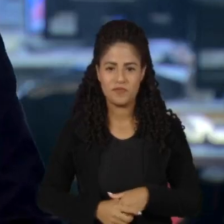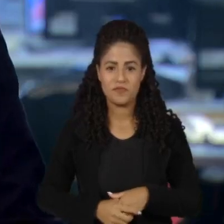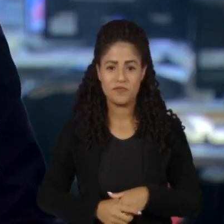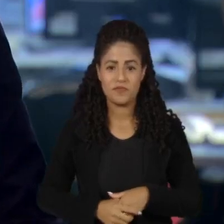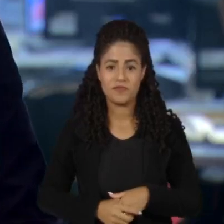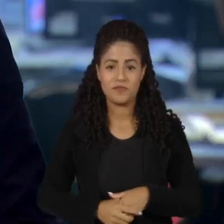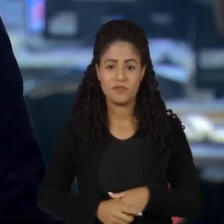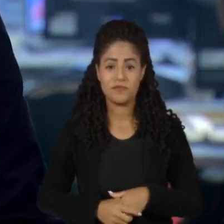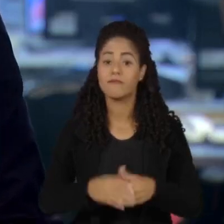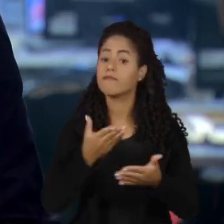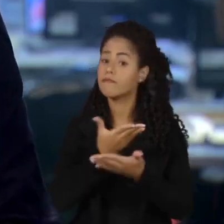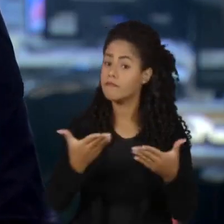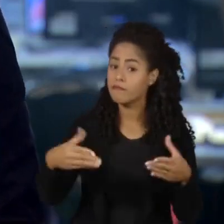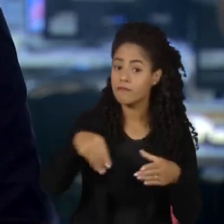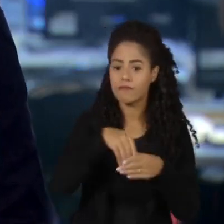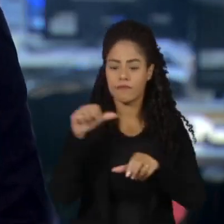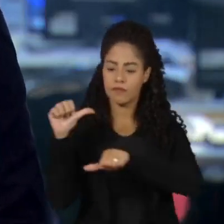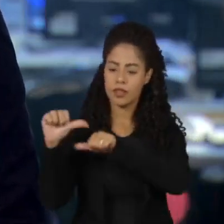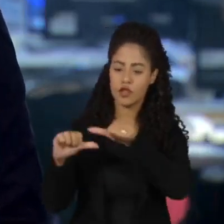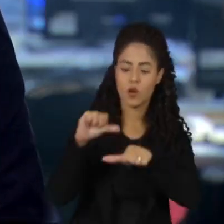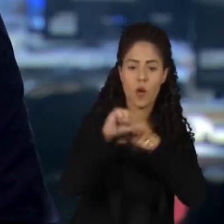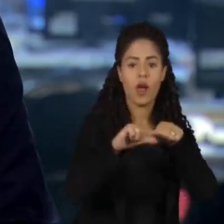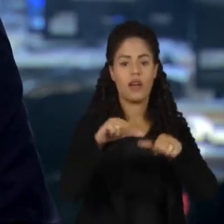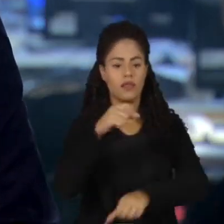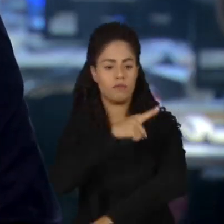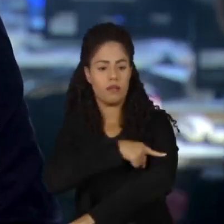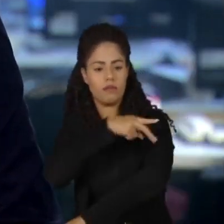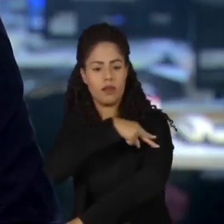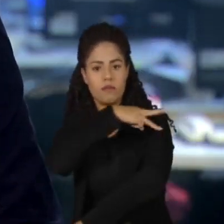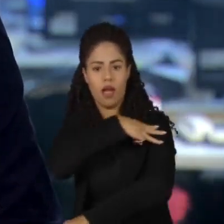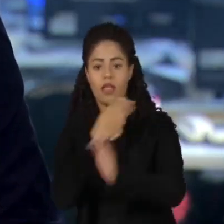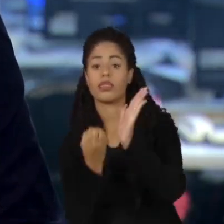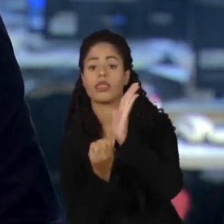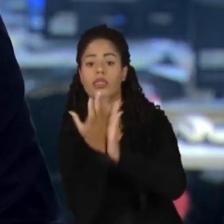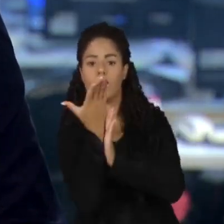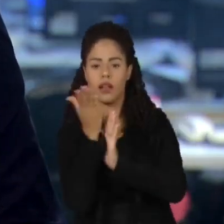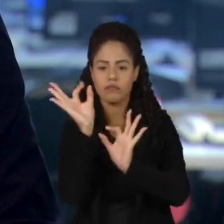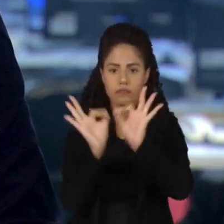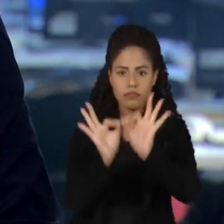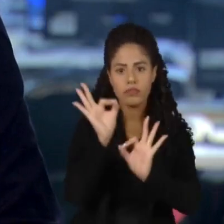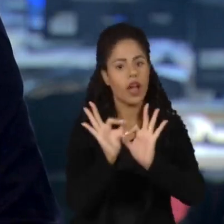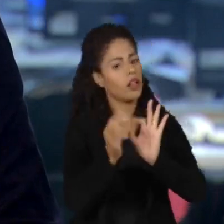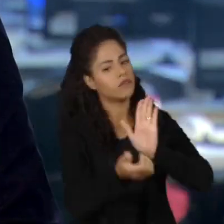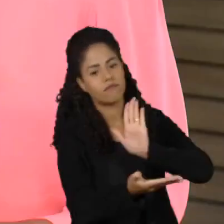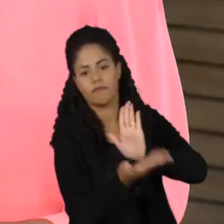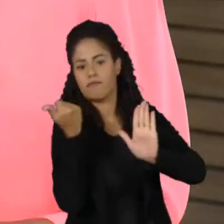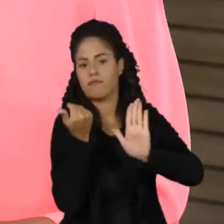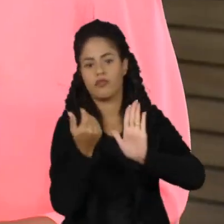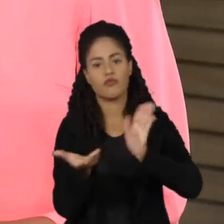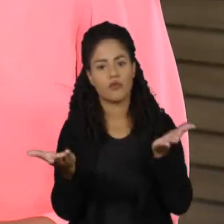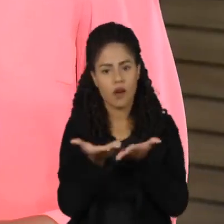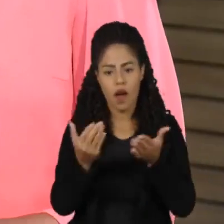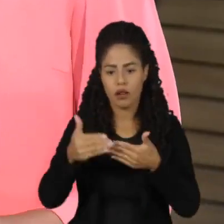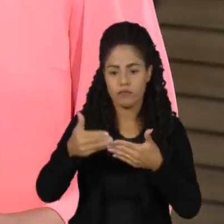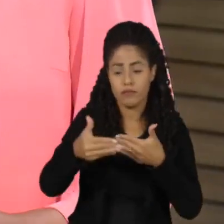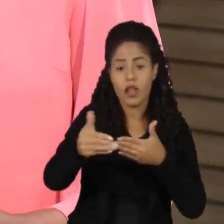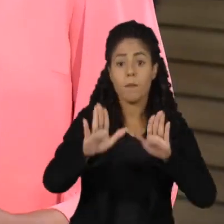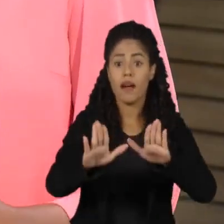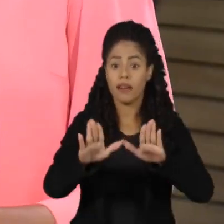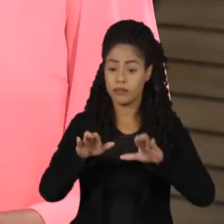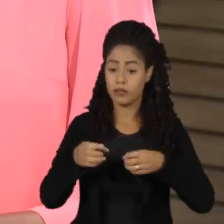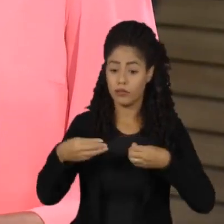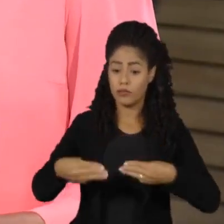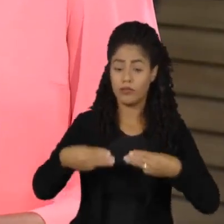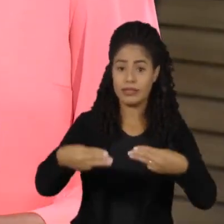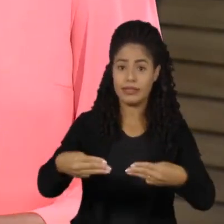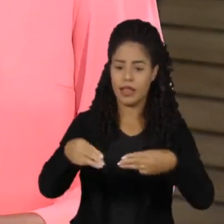A implantação das modificações no ensino médio será suspensa pelo governo nos próximos dias. Mas o MEC diz que